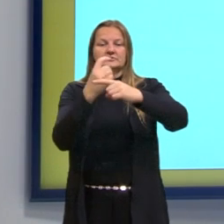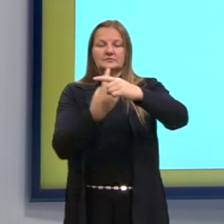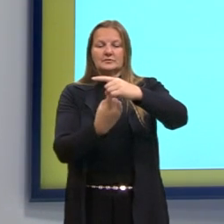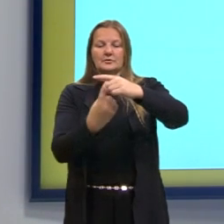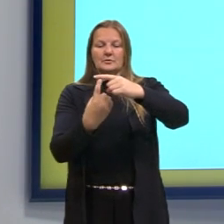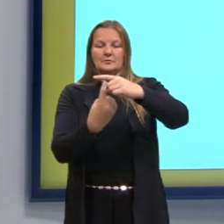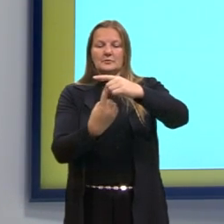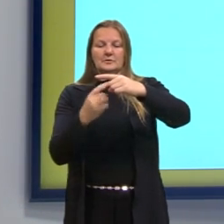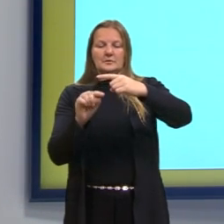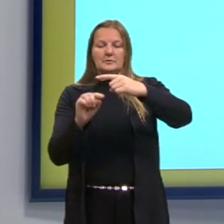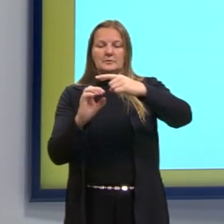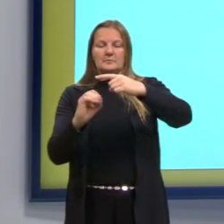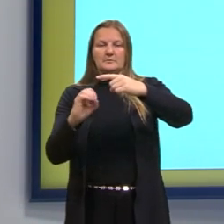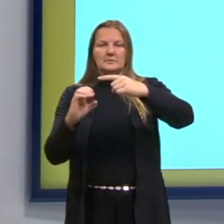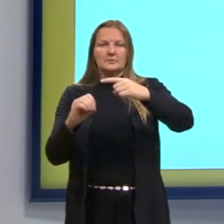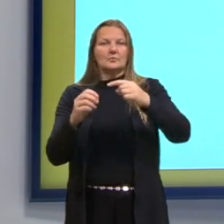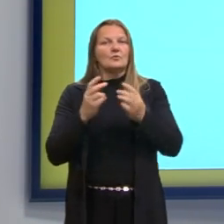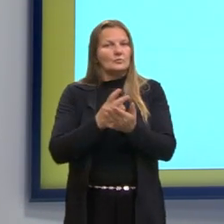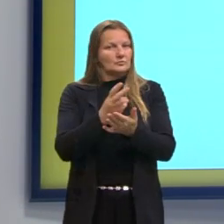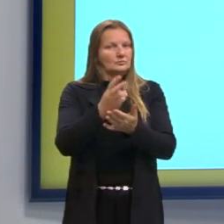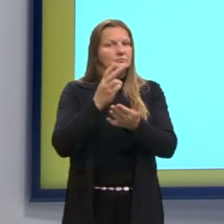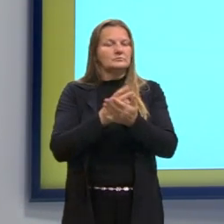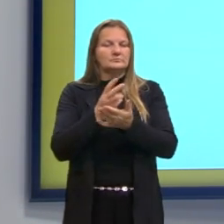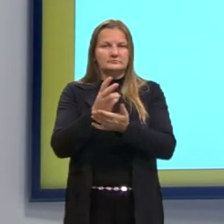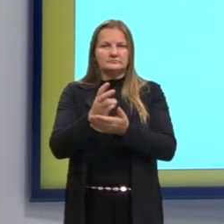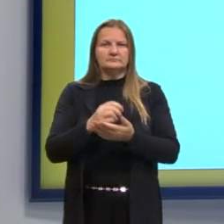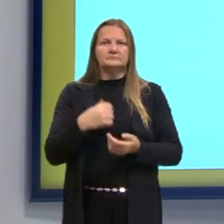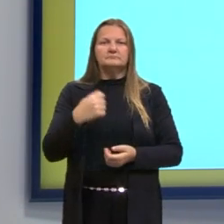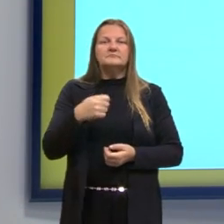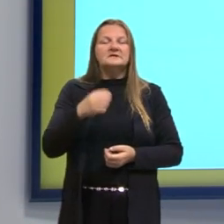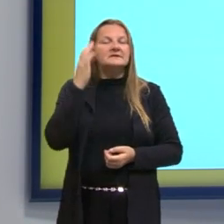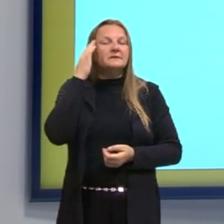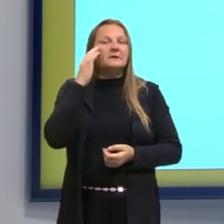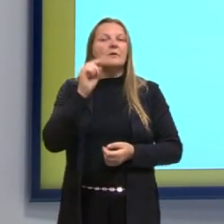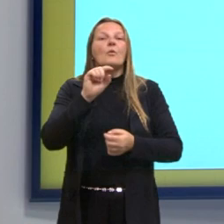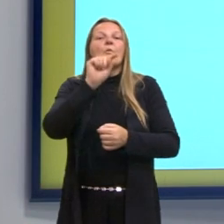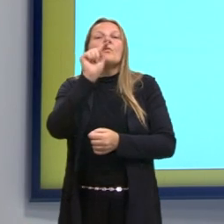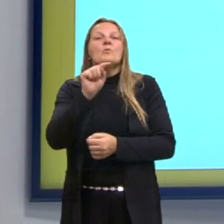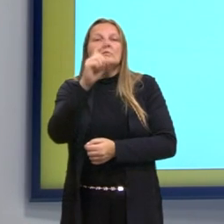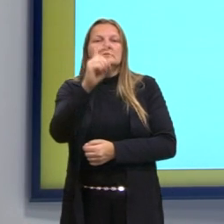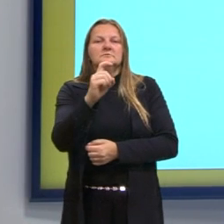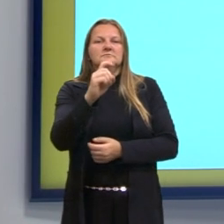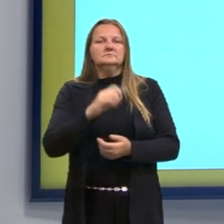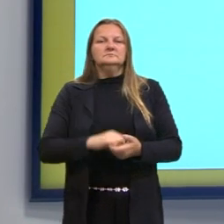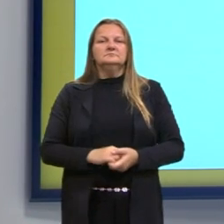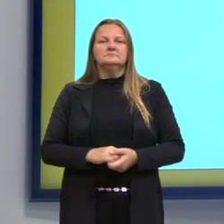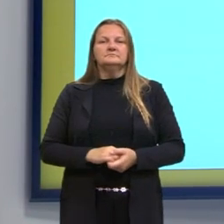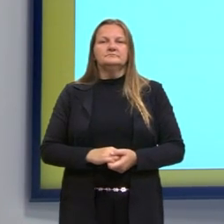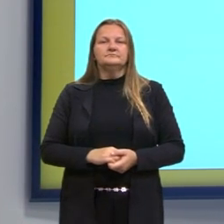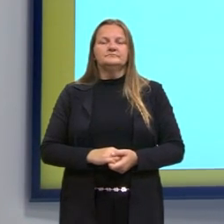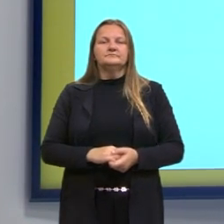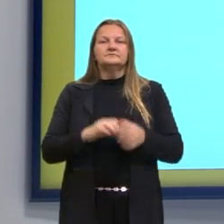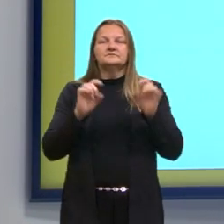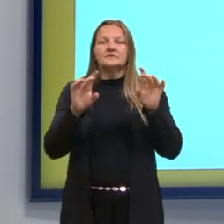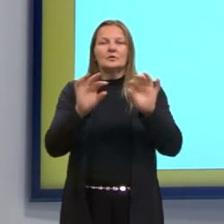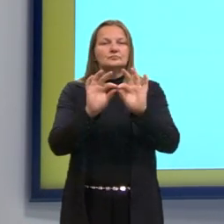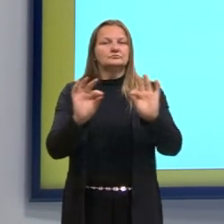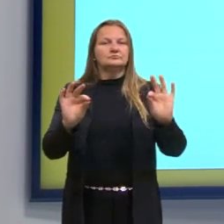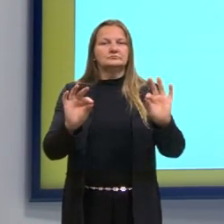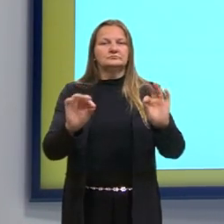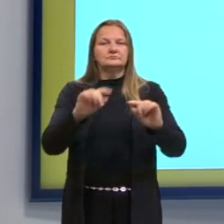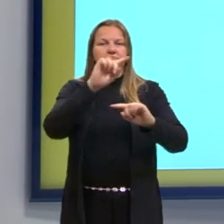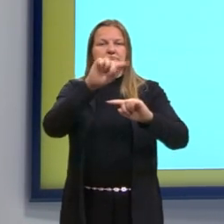deixei nessa forma, por enquanto, porque a gente precisa descobrir o valor do x, né? Então, só simplifiquei a